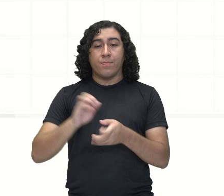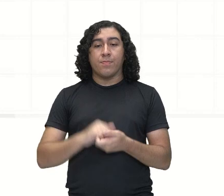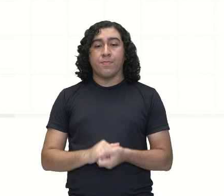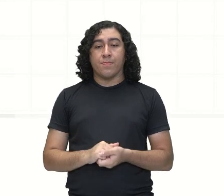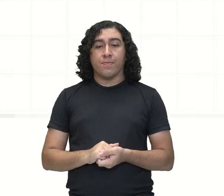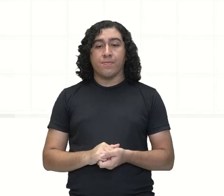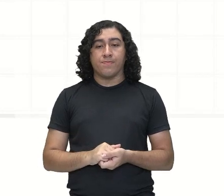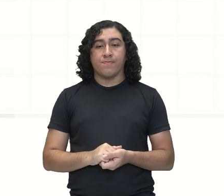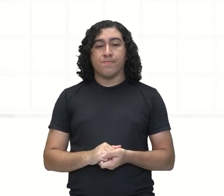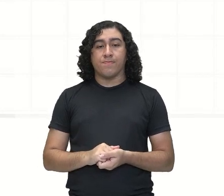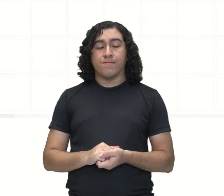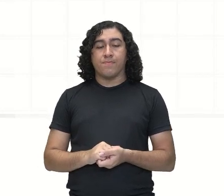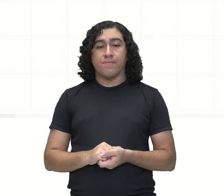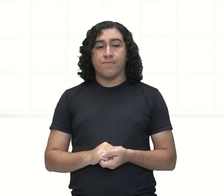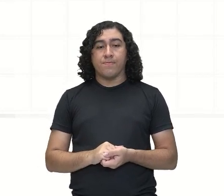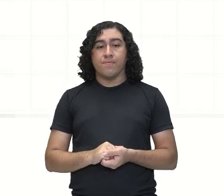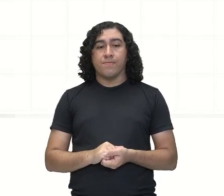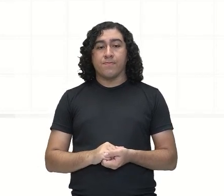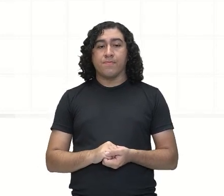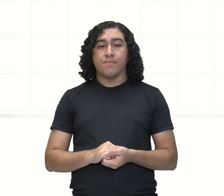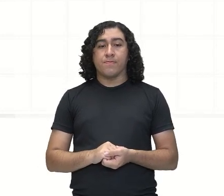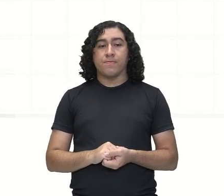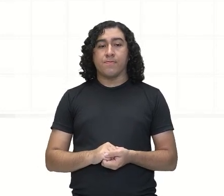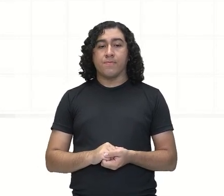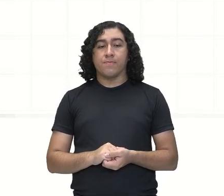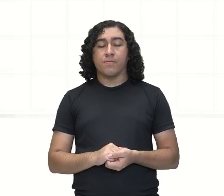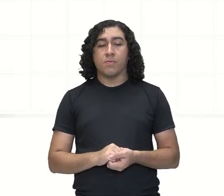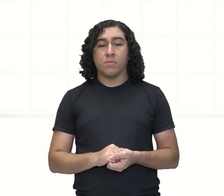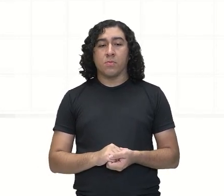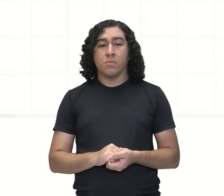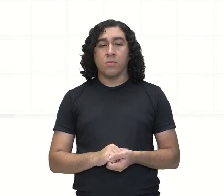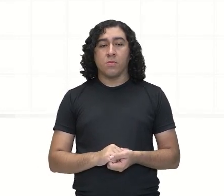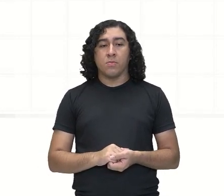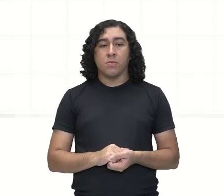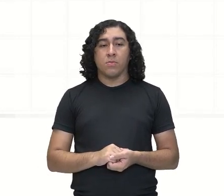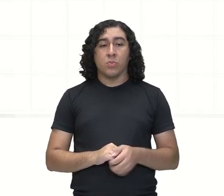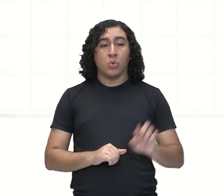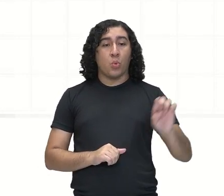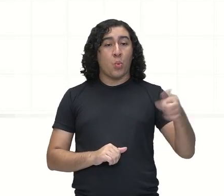Então, vai ter 50 centímetros, 50 centímetros. Desse outro lado também.